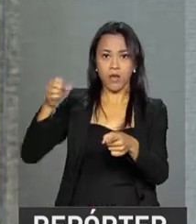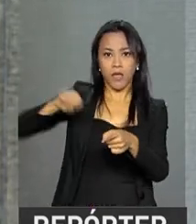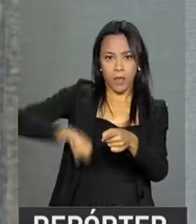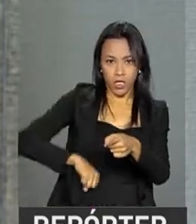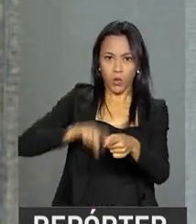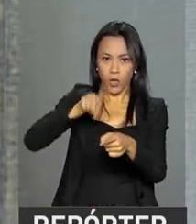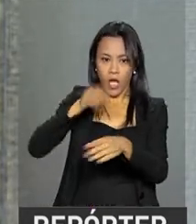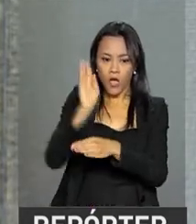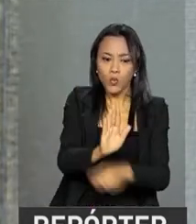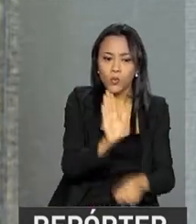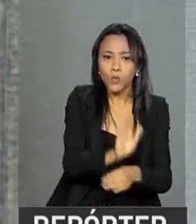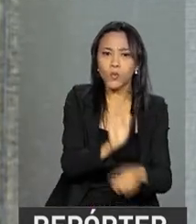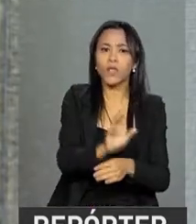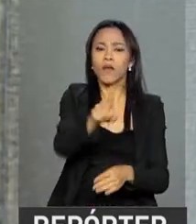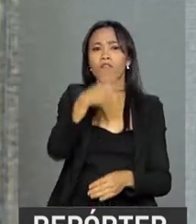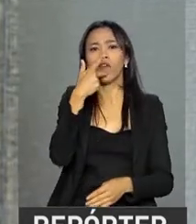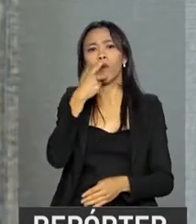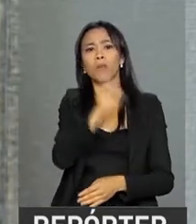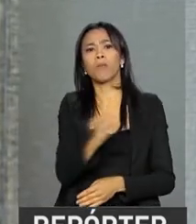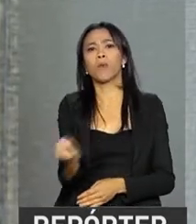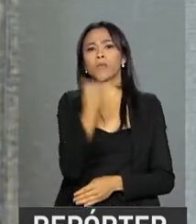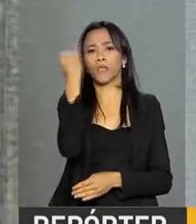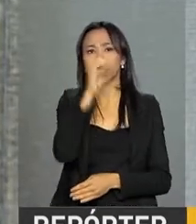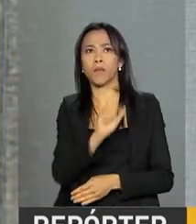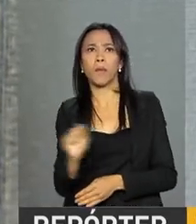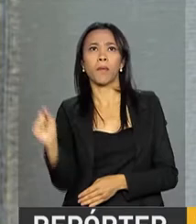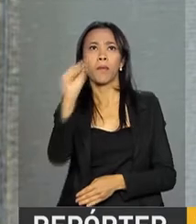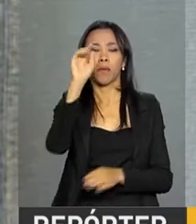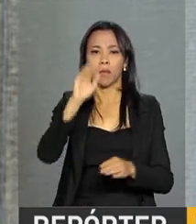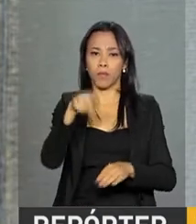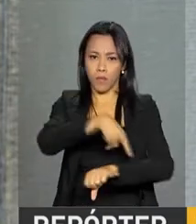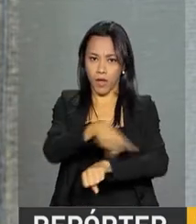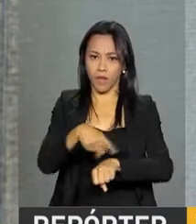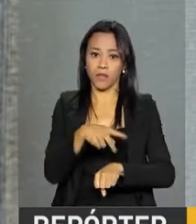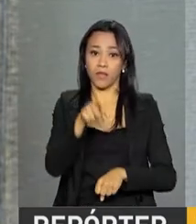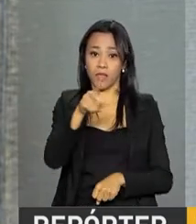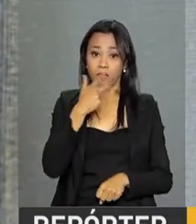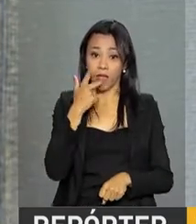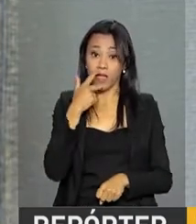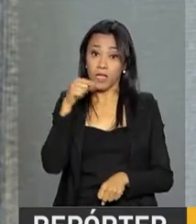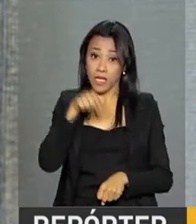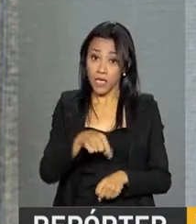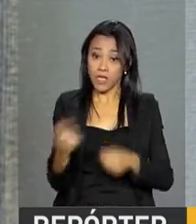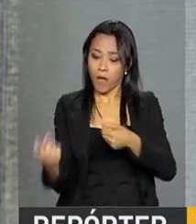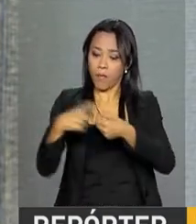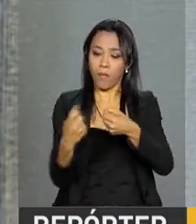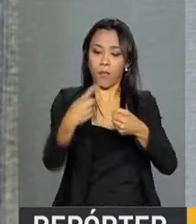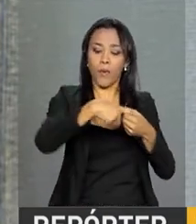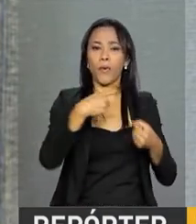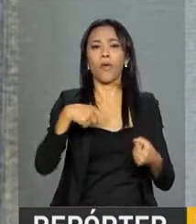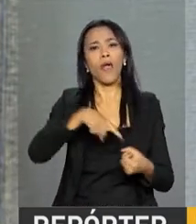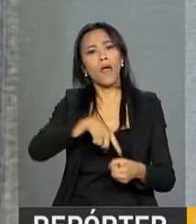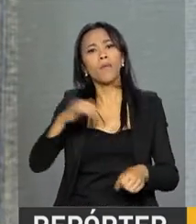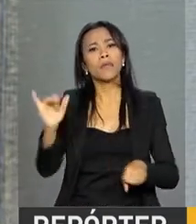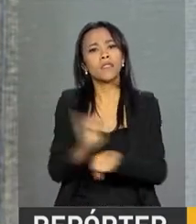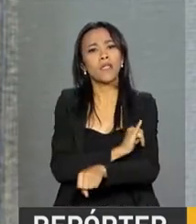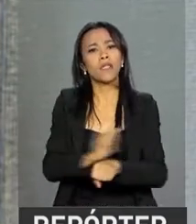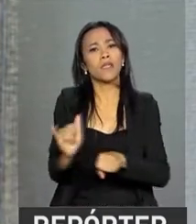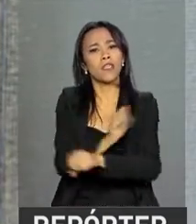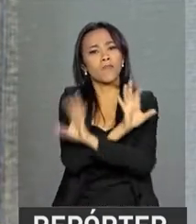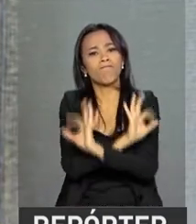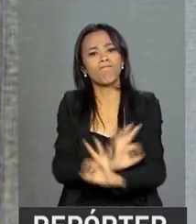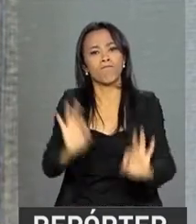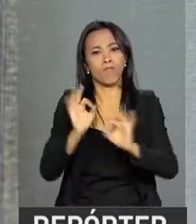instituições de ensino de todo o país. Este acordo de cooperação será uma importante ferramenta para impulsionar o programa Criança